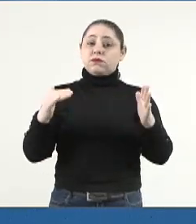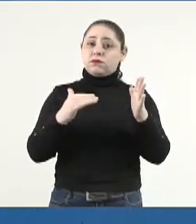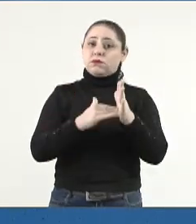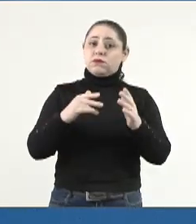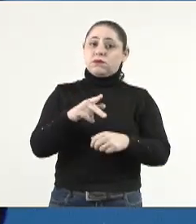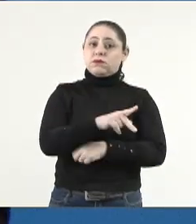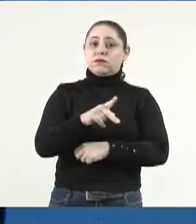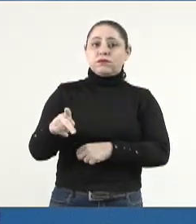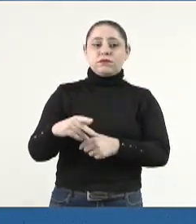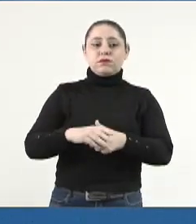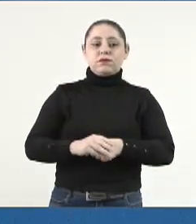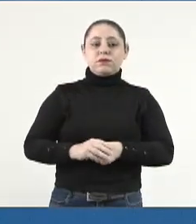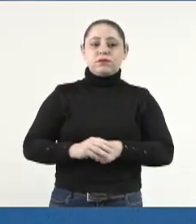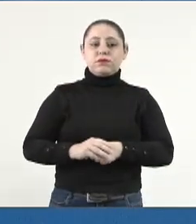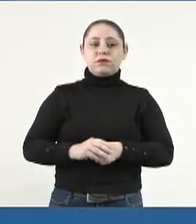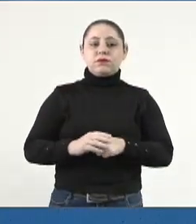presidente,